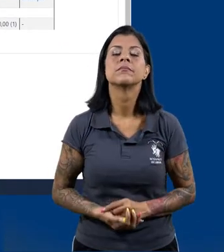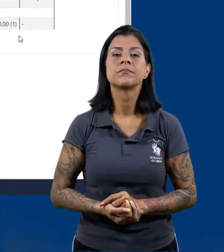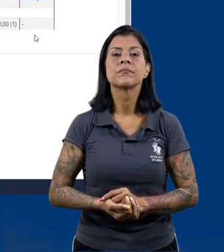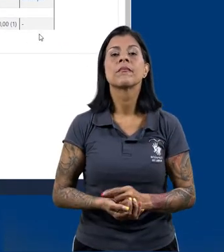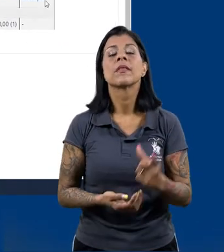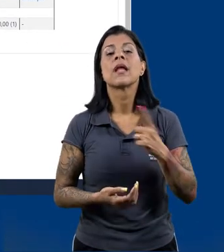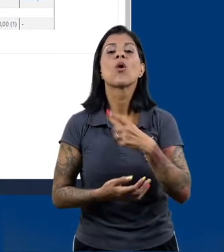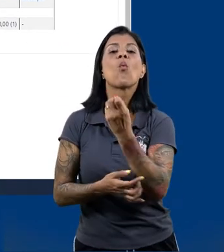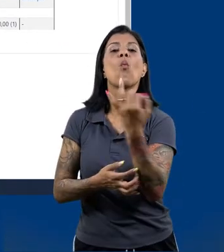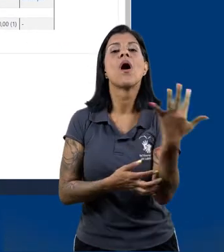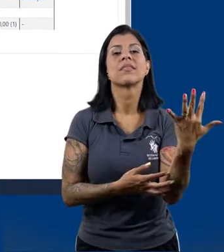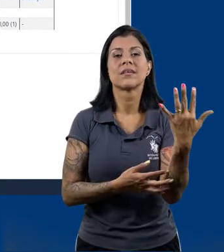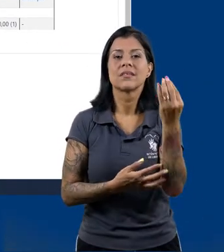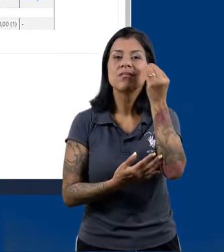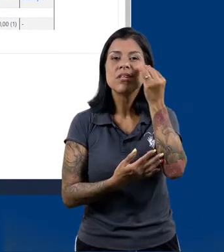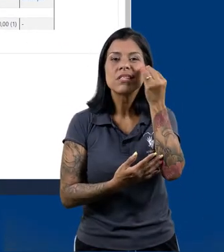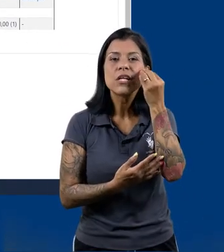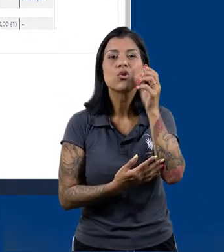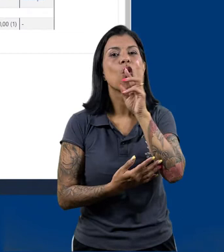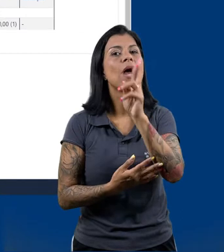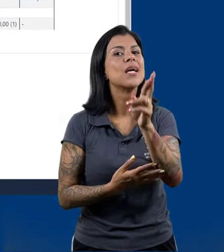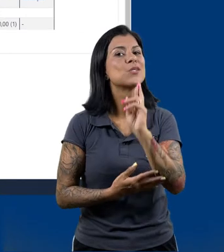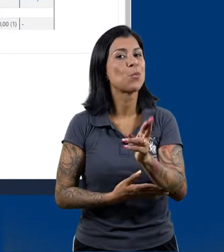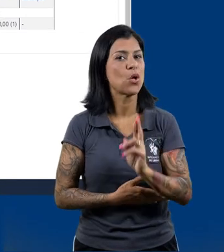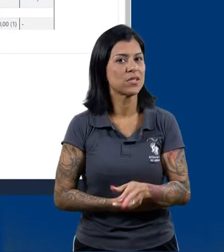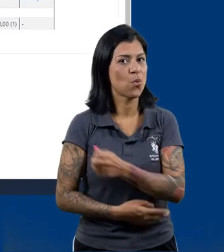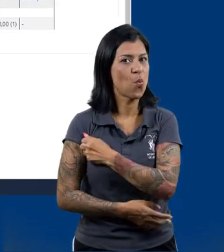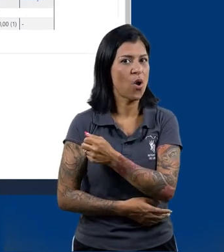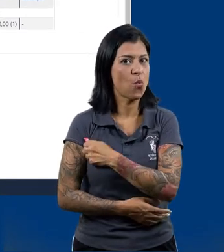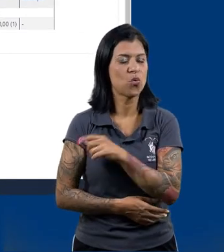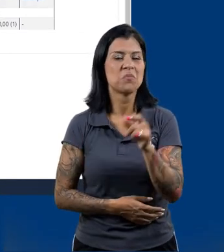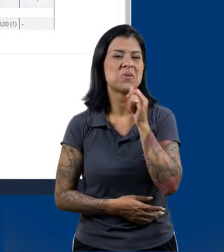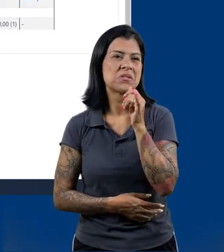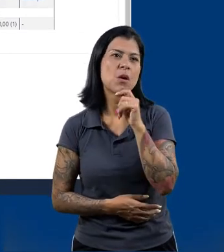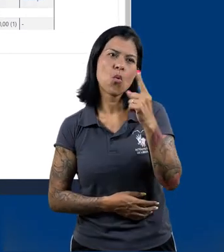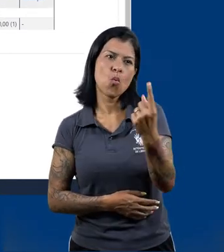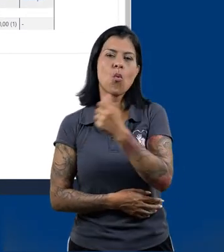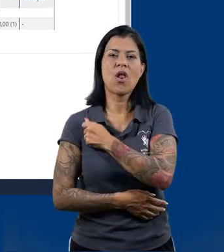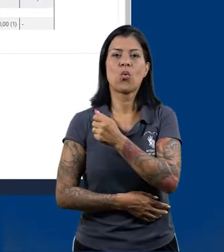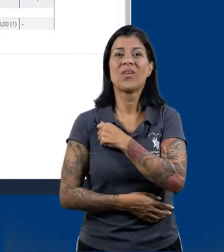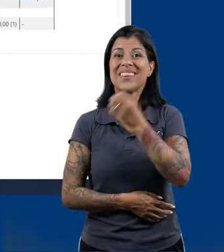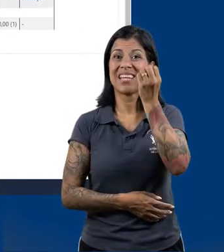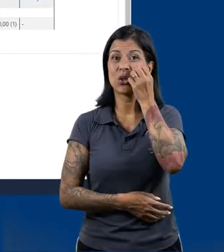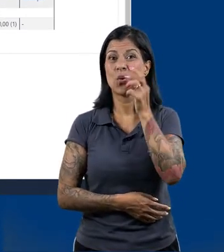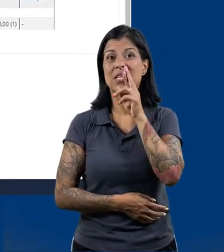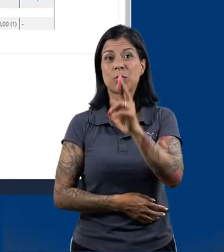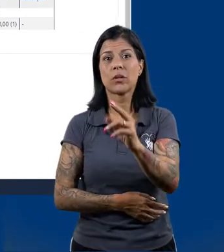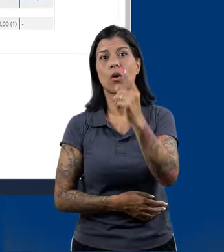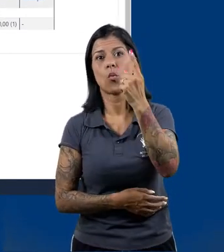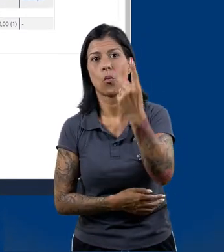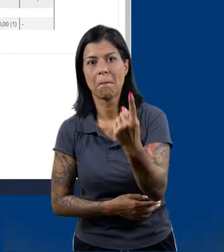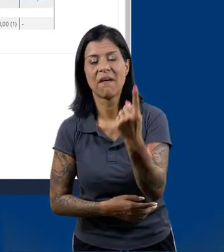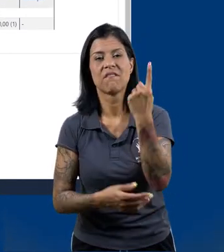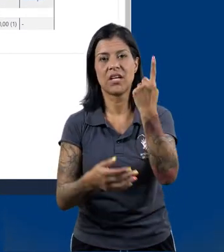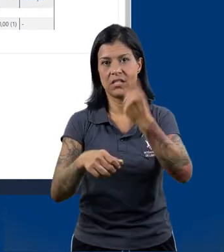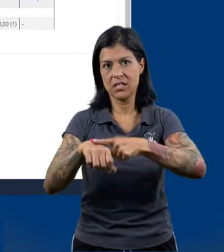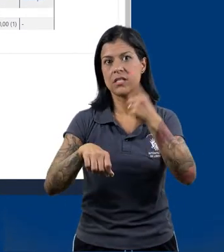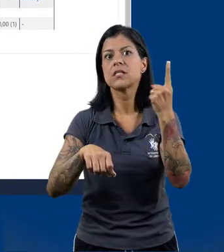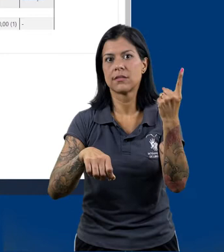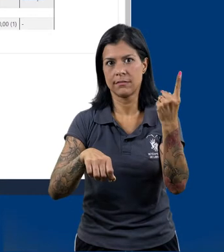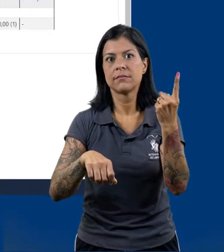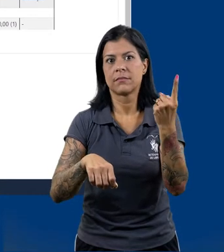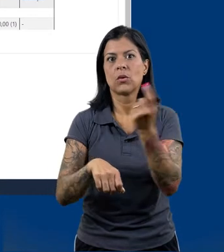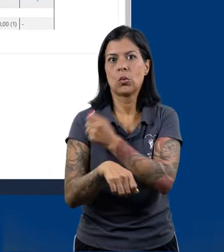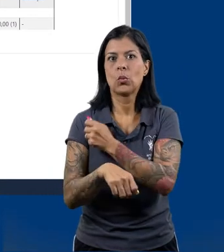com as tentativas. No caso, temos uma tentativa do estudante, aluno mudo 1. A